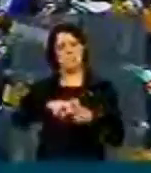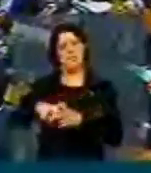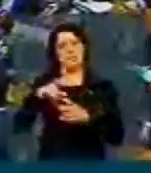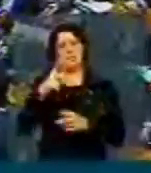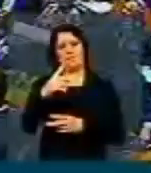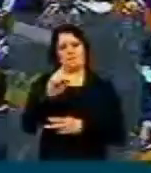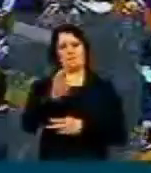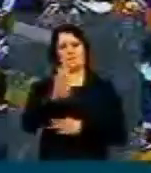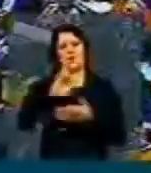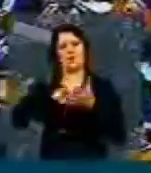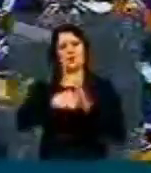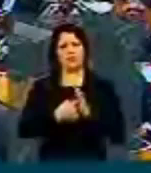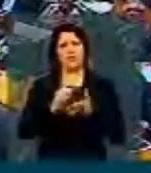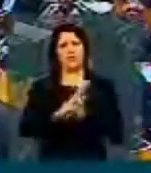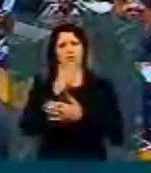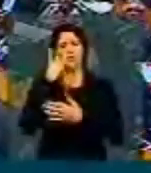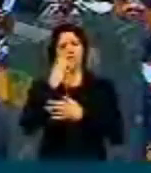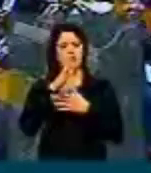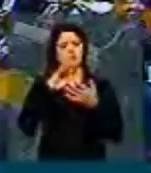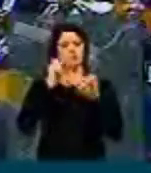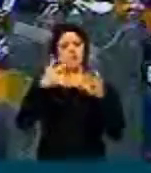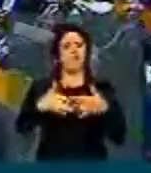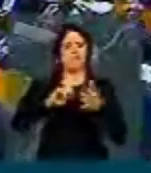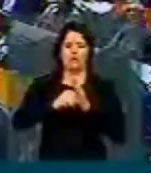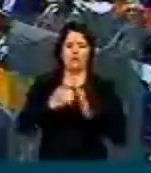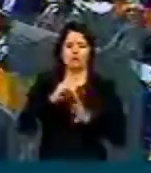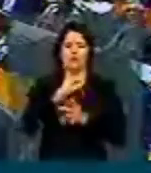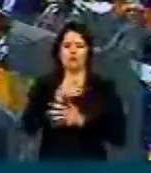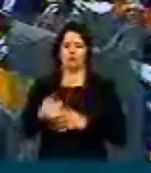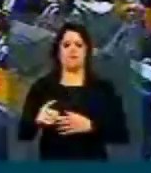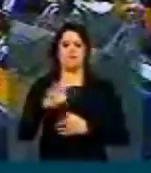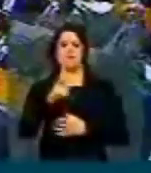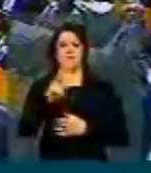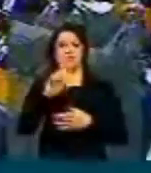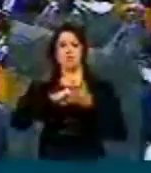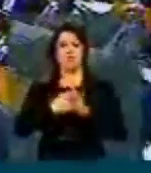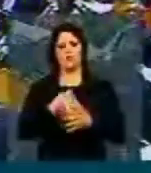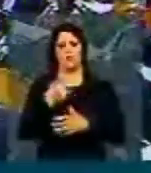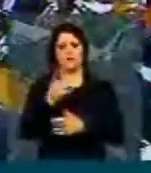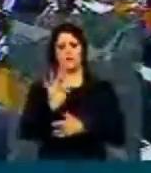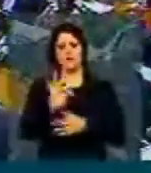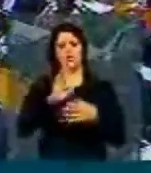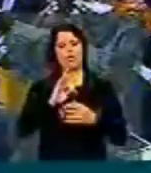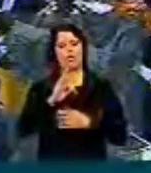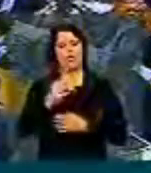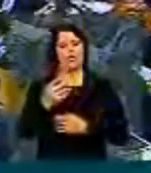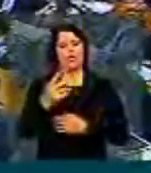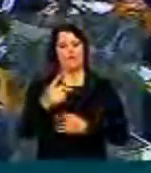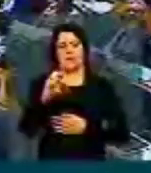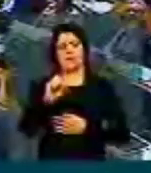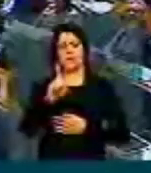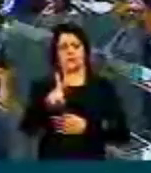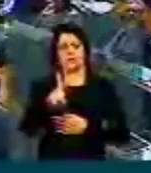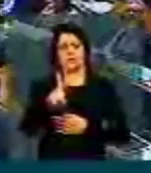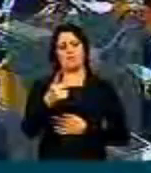início a votação, senhor presidente. Está iniciada a votação. O PTB entra em obstrução, senhor presidente. O PTB entra